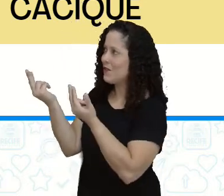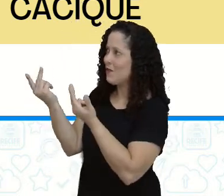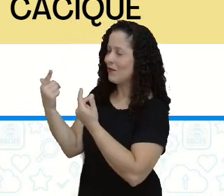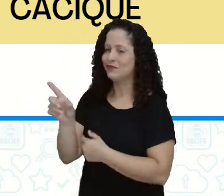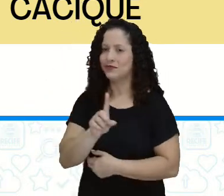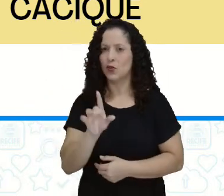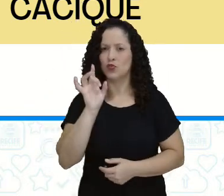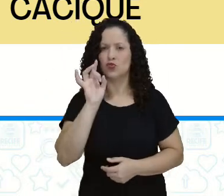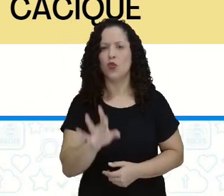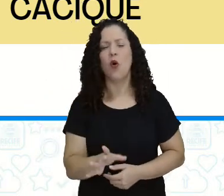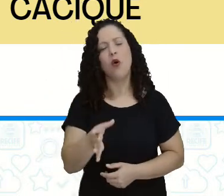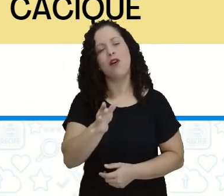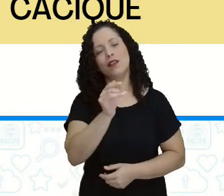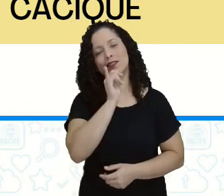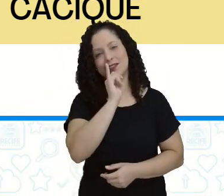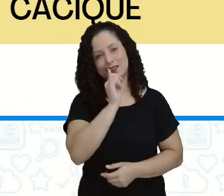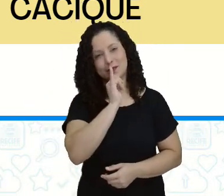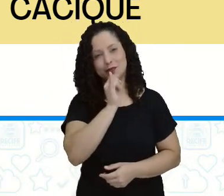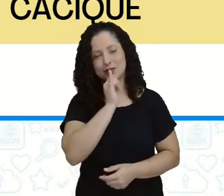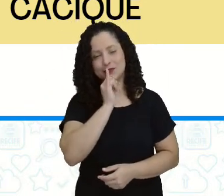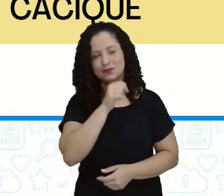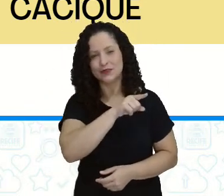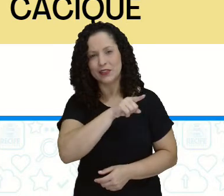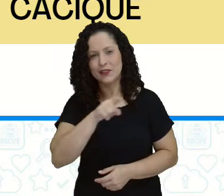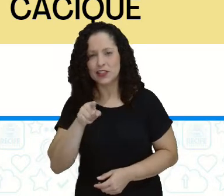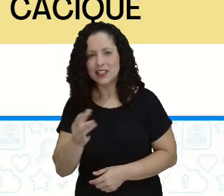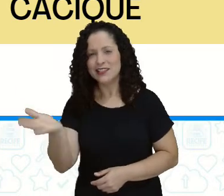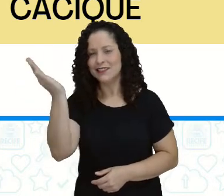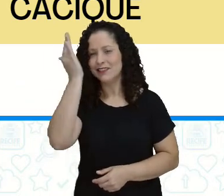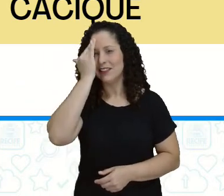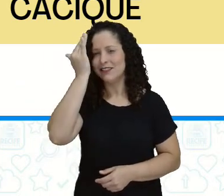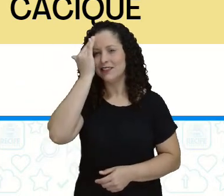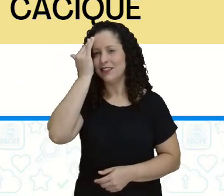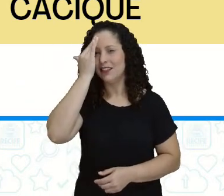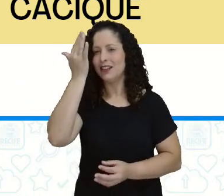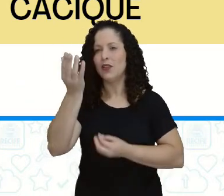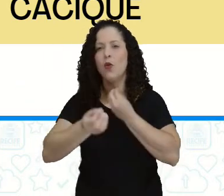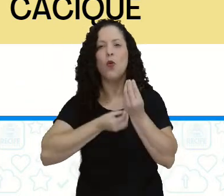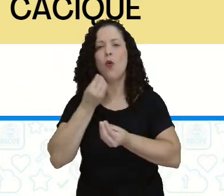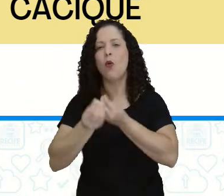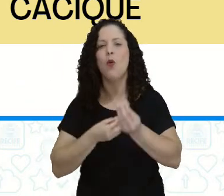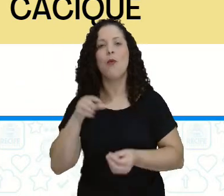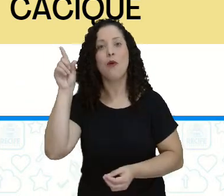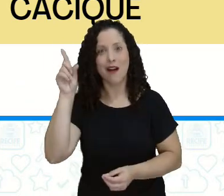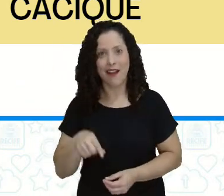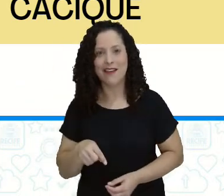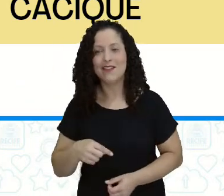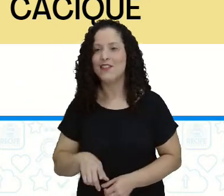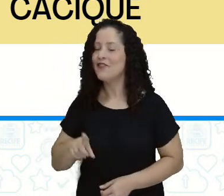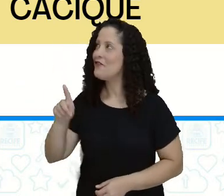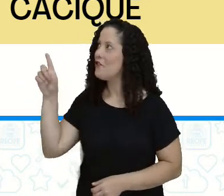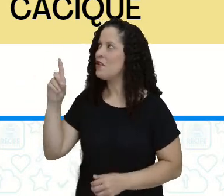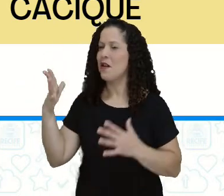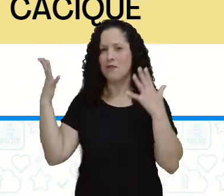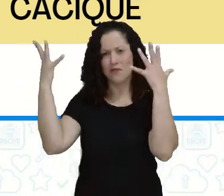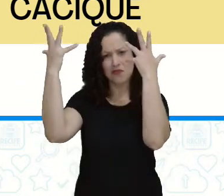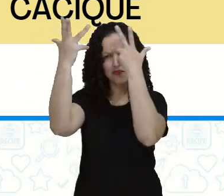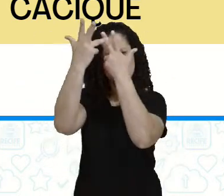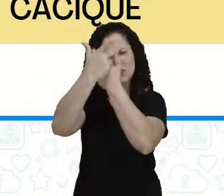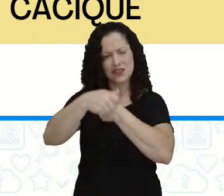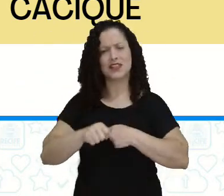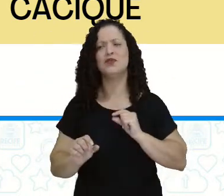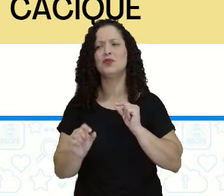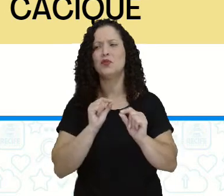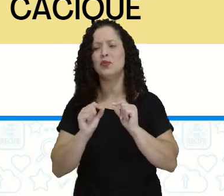gente pegou só uma representação para vocês terem mais ou menos a ideia de como é que ele é. E olha como ele está bonito, olha. Ele